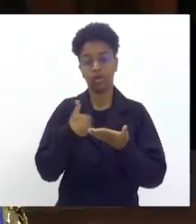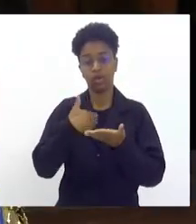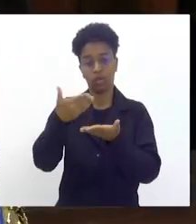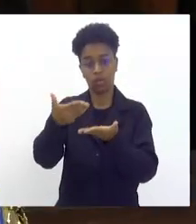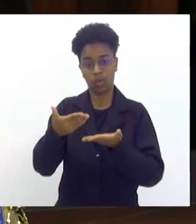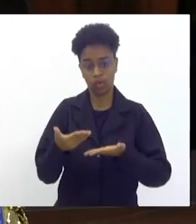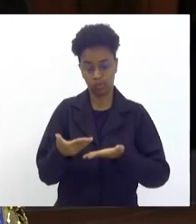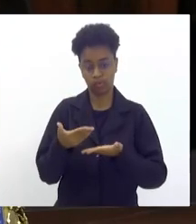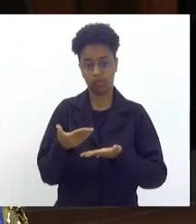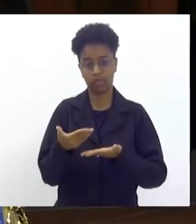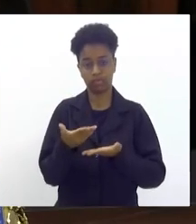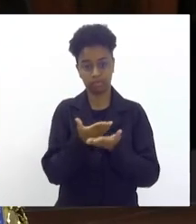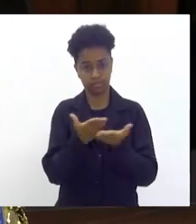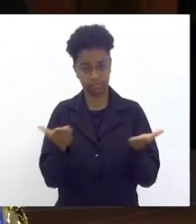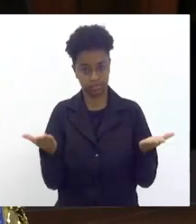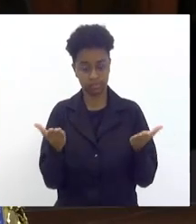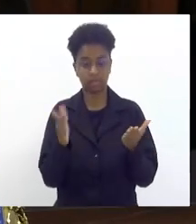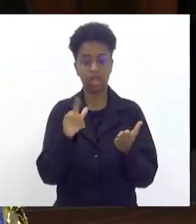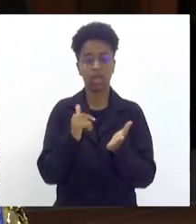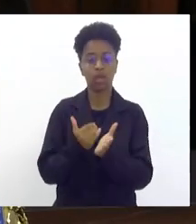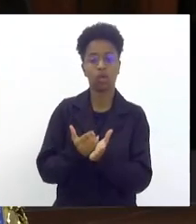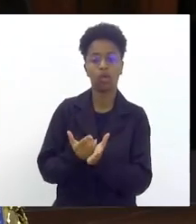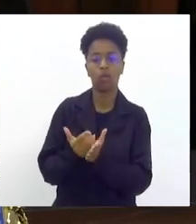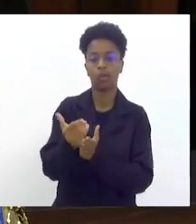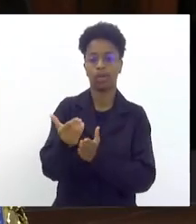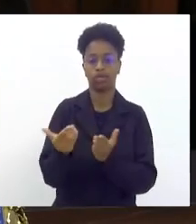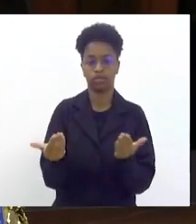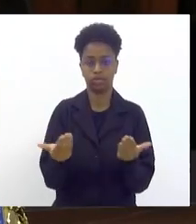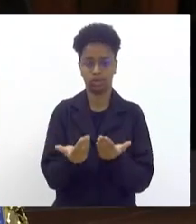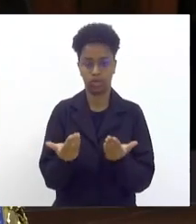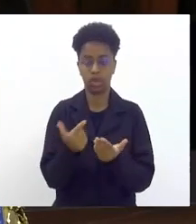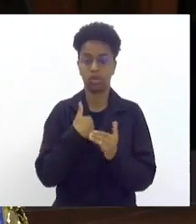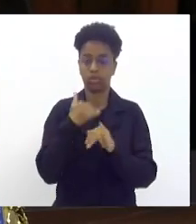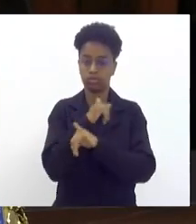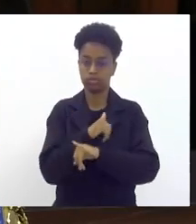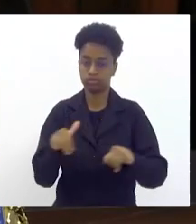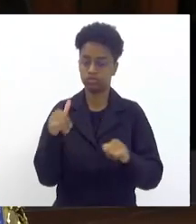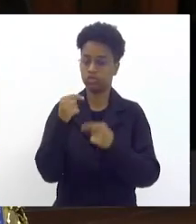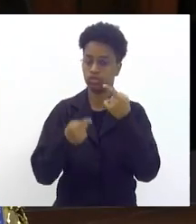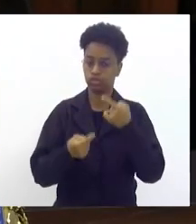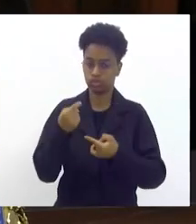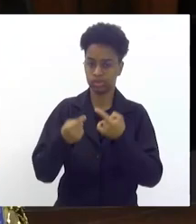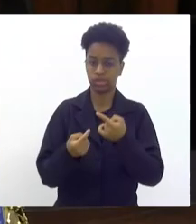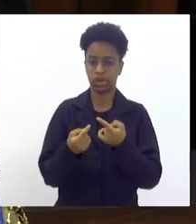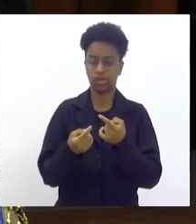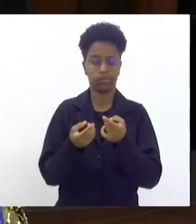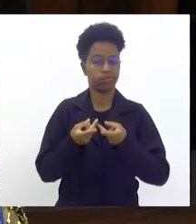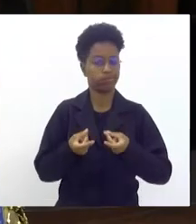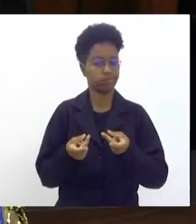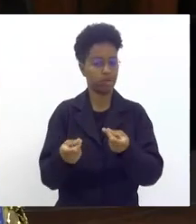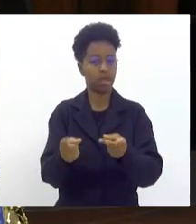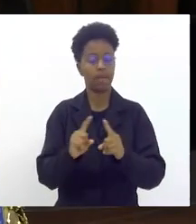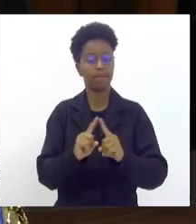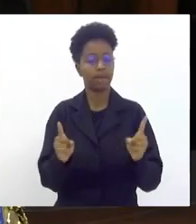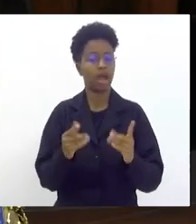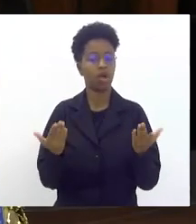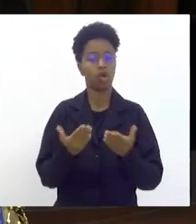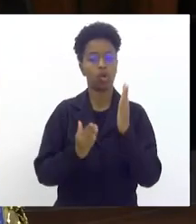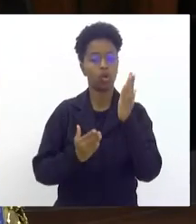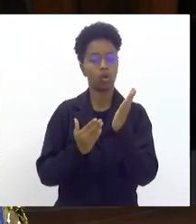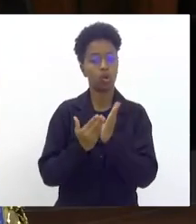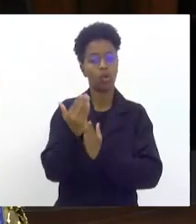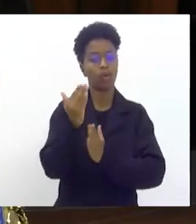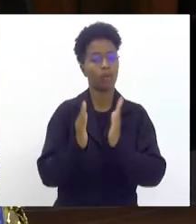é um início eu digo que essa discussão é incansável mas é o início de um momento